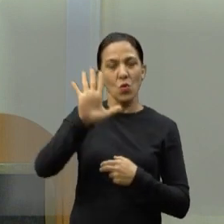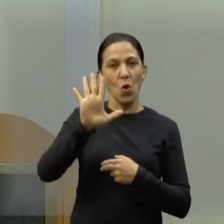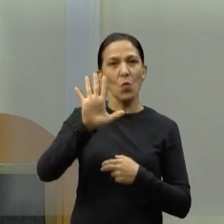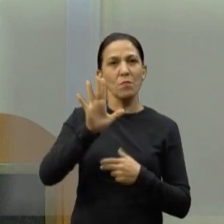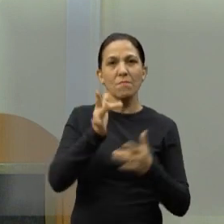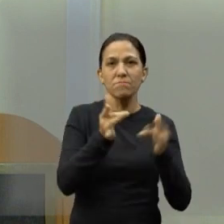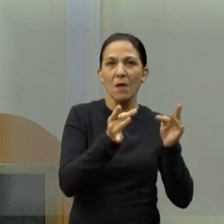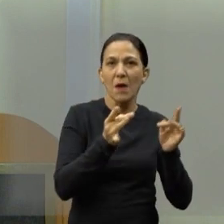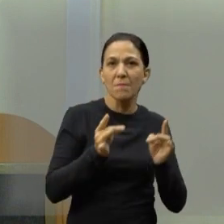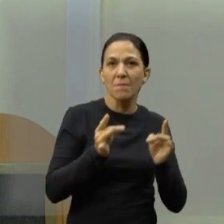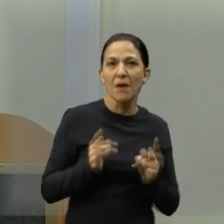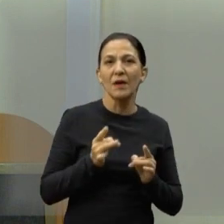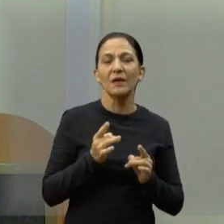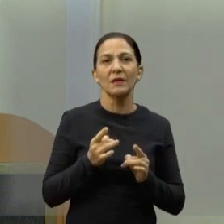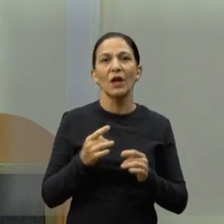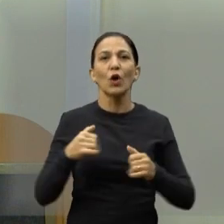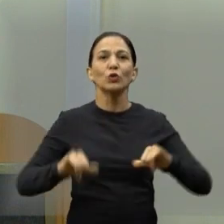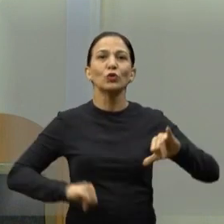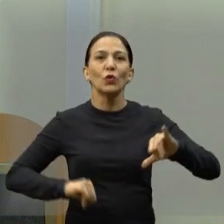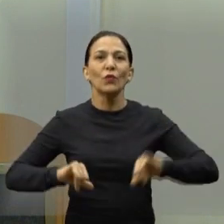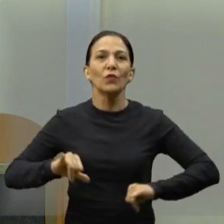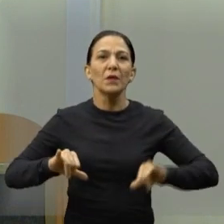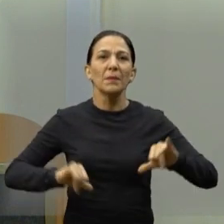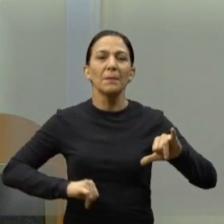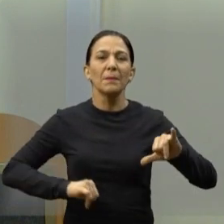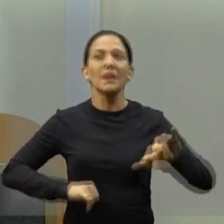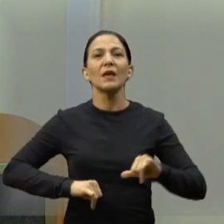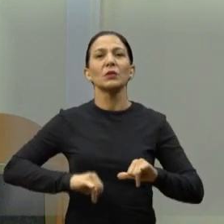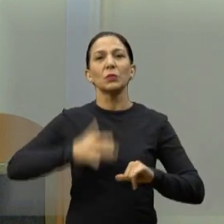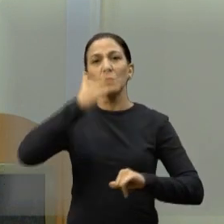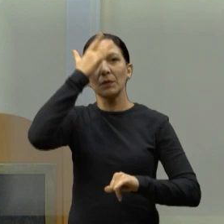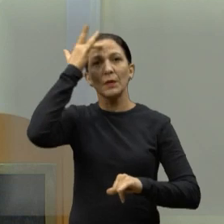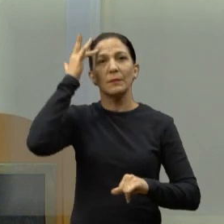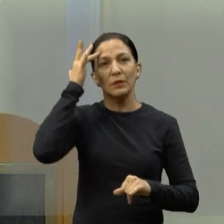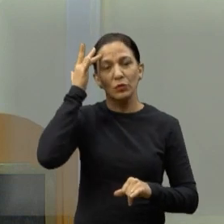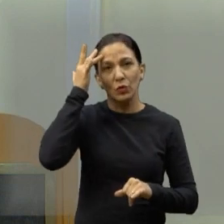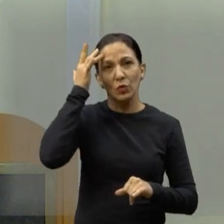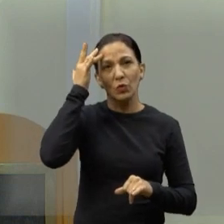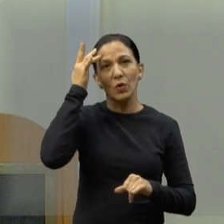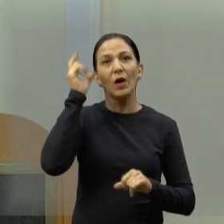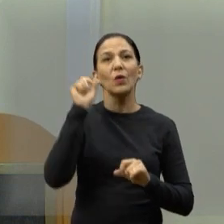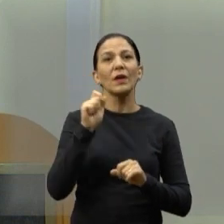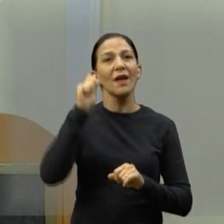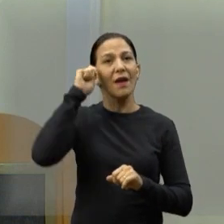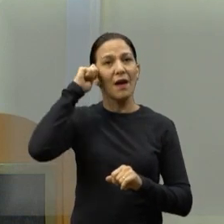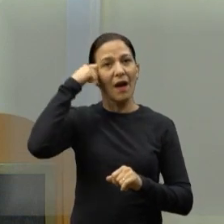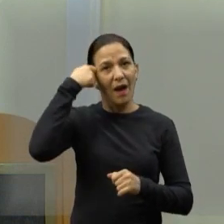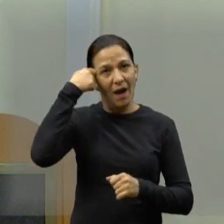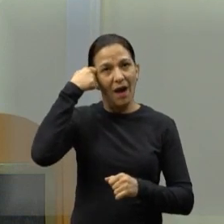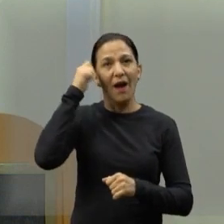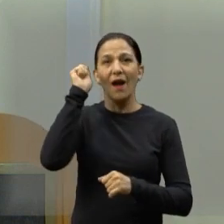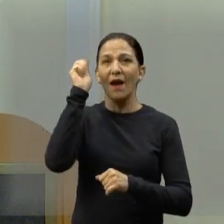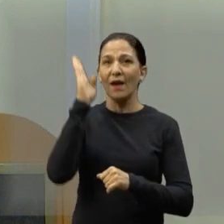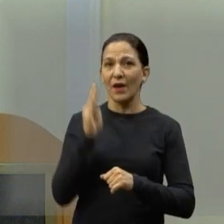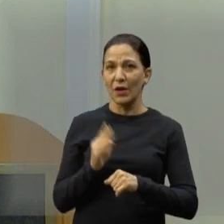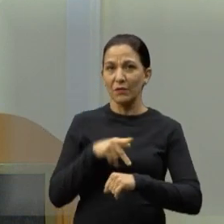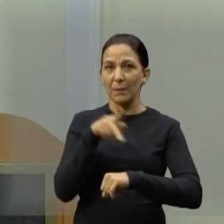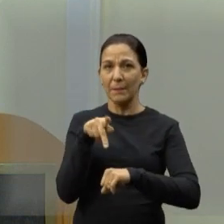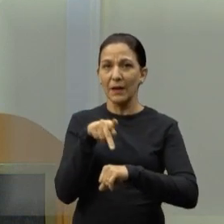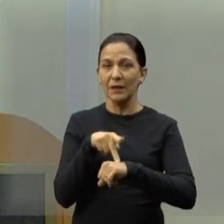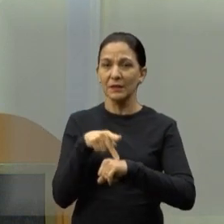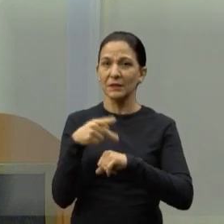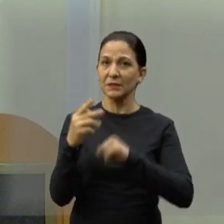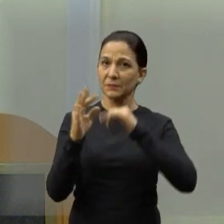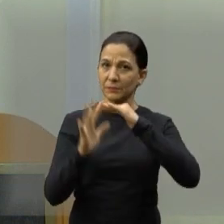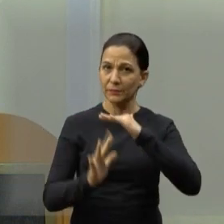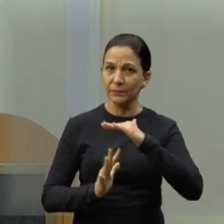fez do sangue derramado por seres humanos oriundos da África e escravizados. Pensar que isso seja